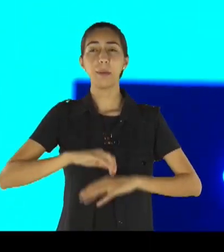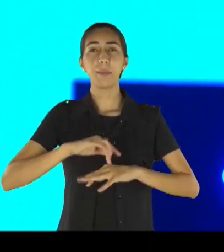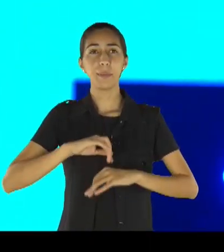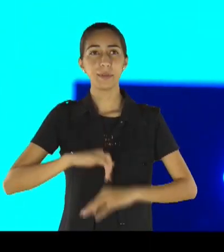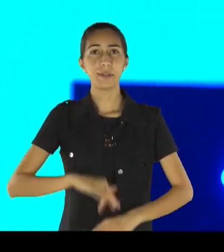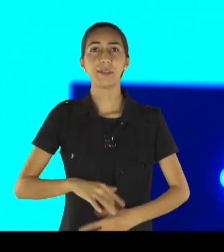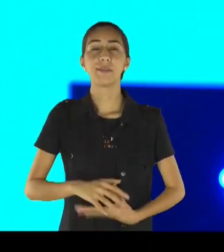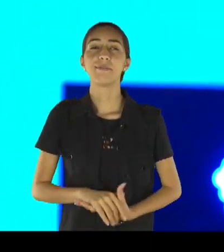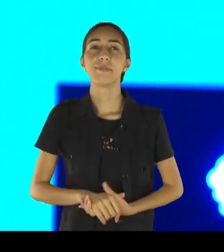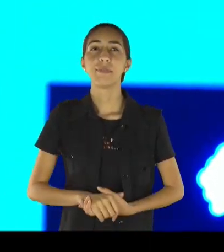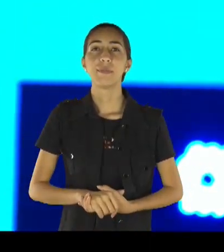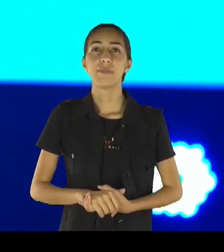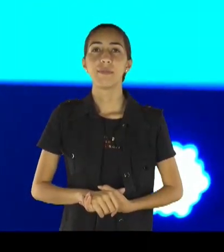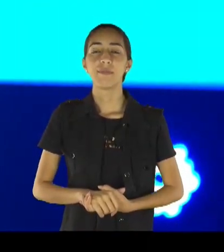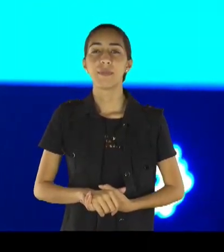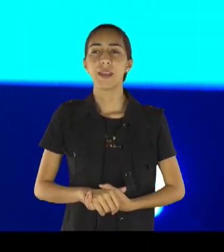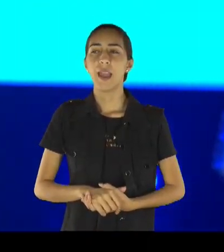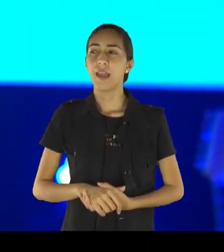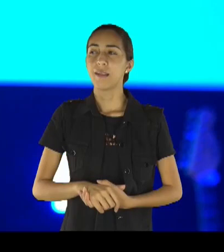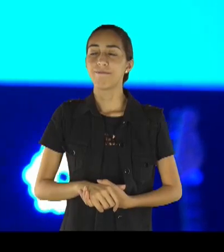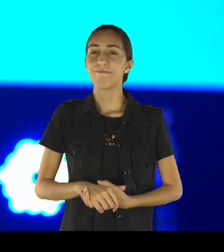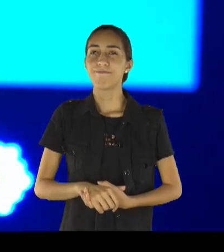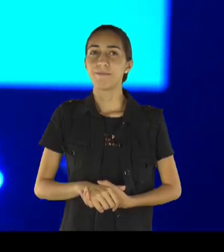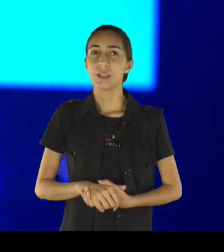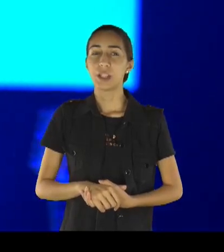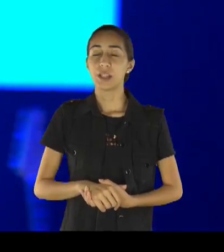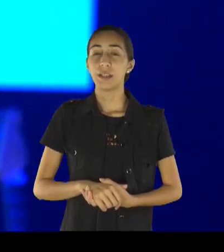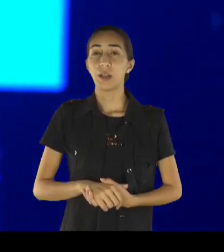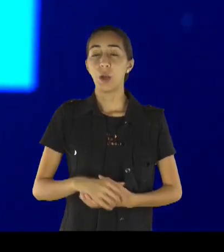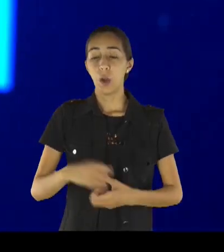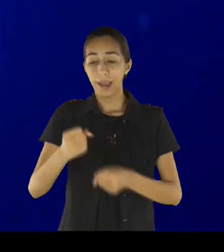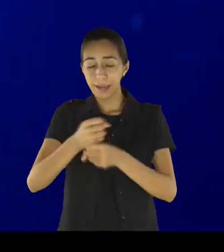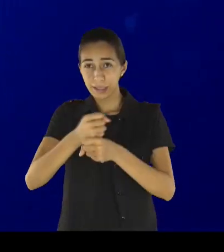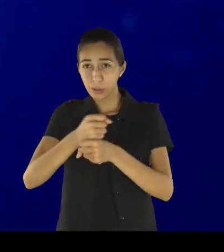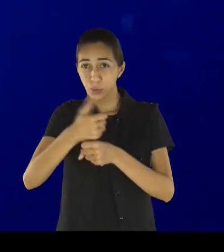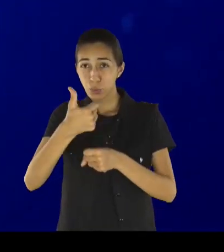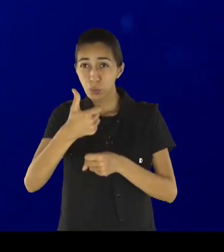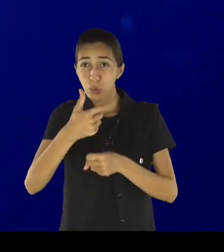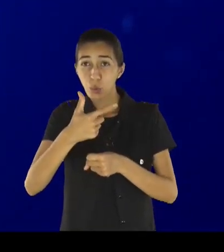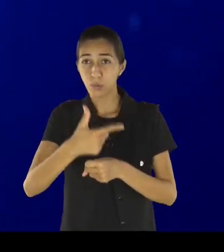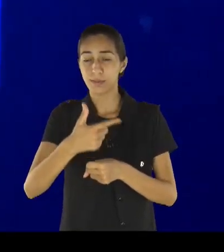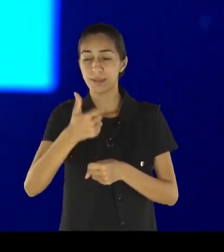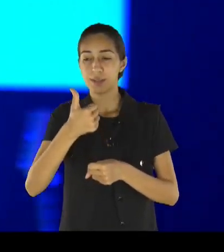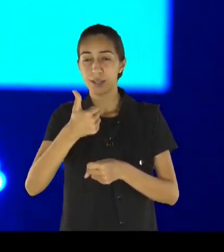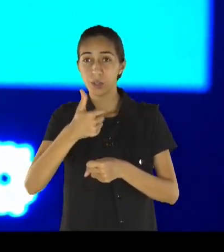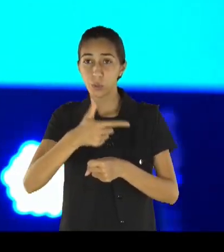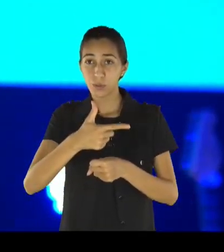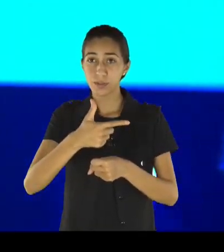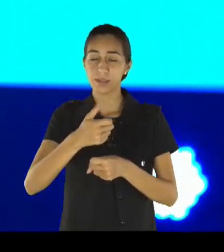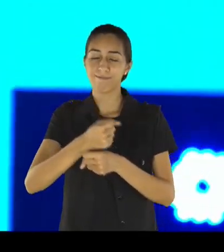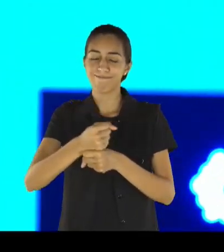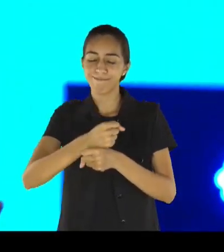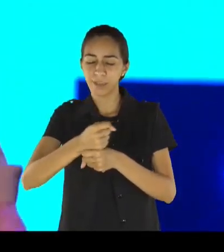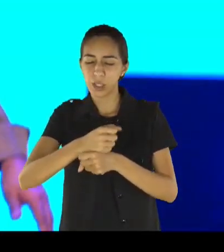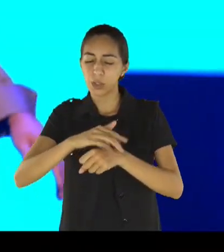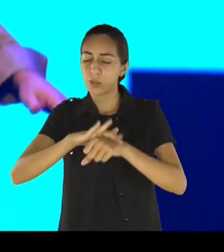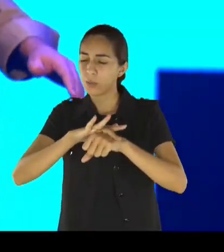e Jesus, olhando para ela, voltando-se para ela, olhou bem para ela, e disse assim,